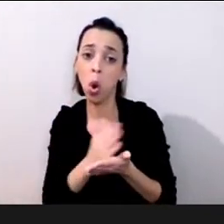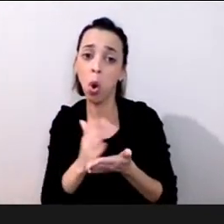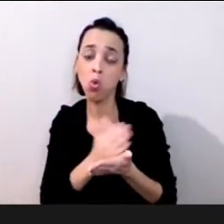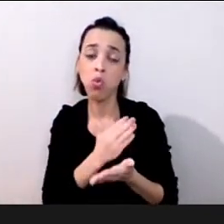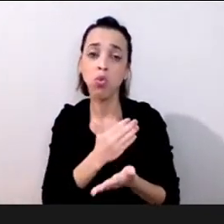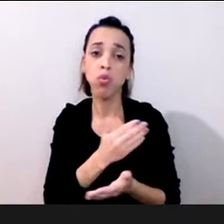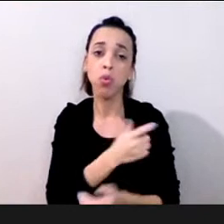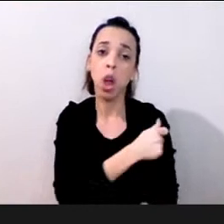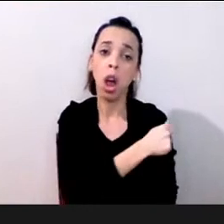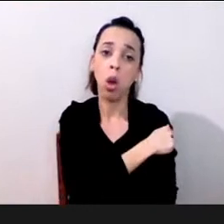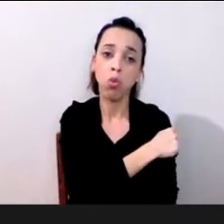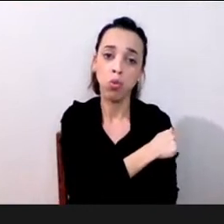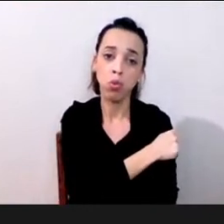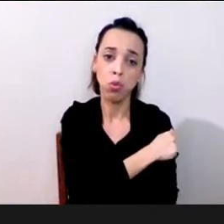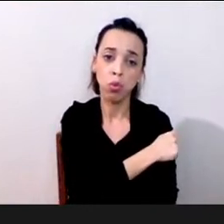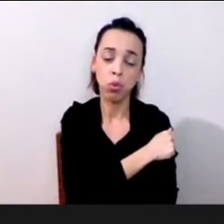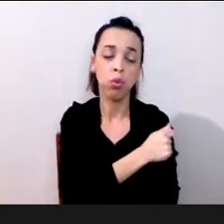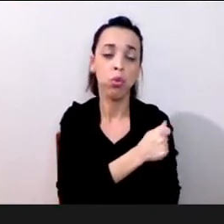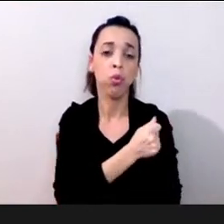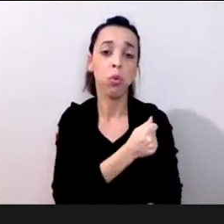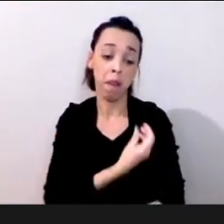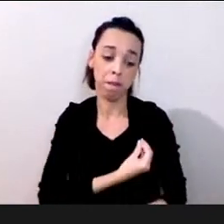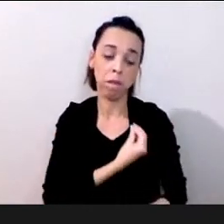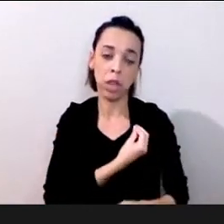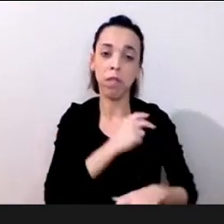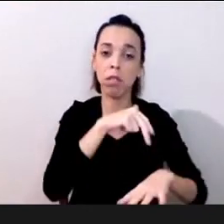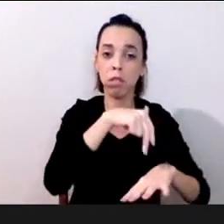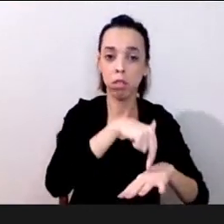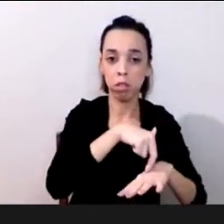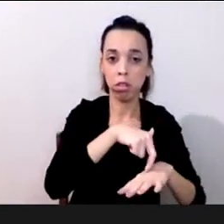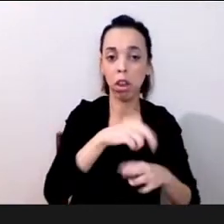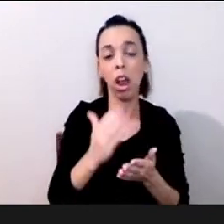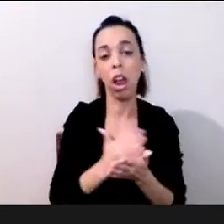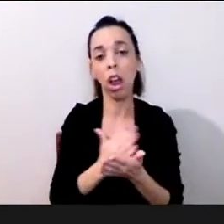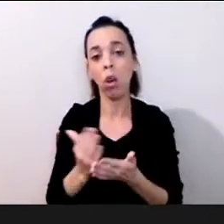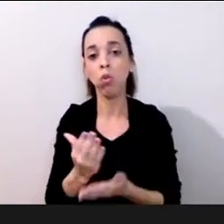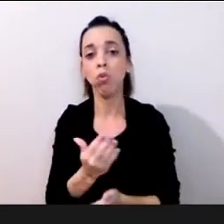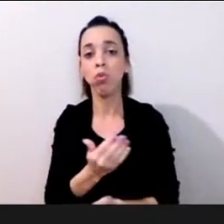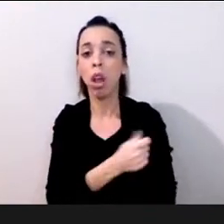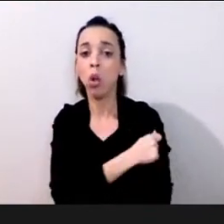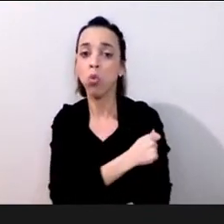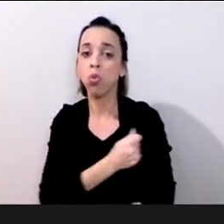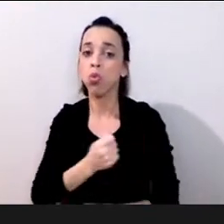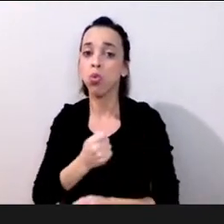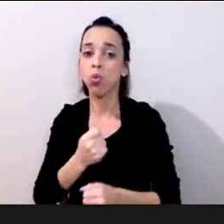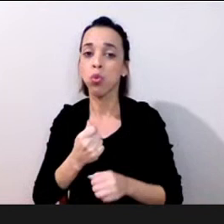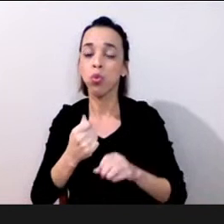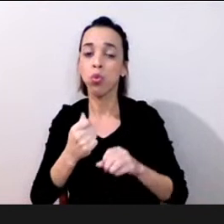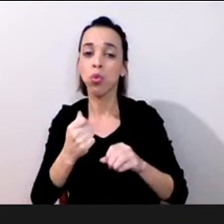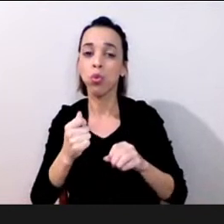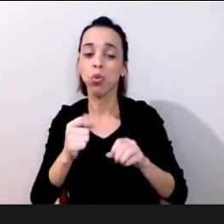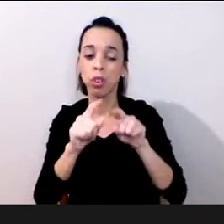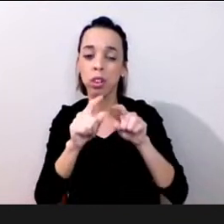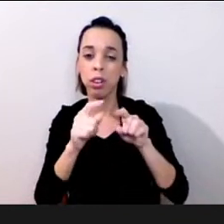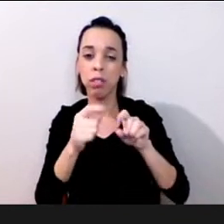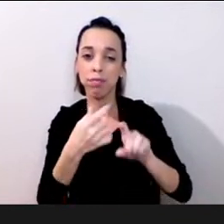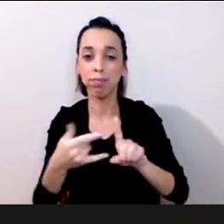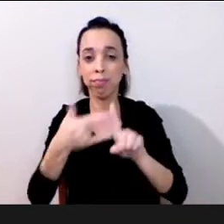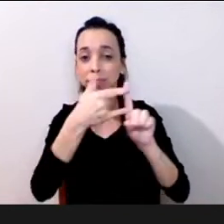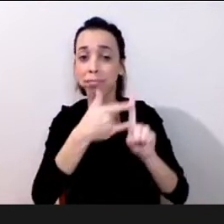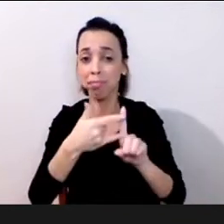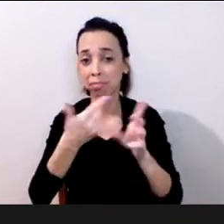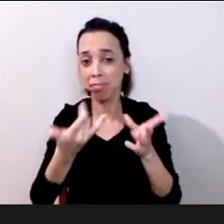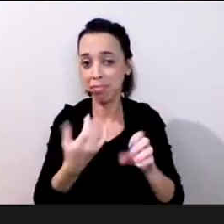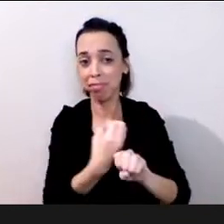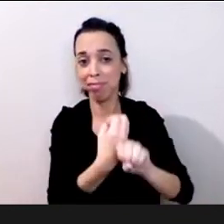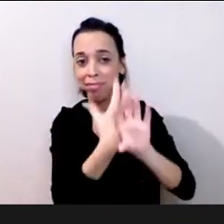parte dos alunos não estão às vezes por conta do distanciamento outras vezes porque a gente começou o curso no remoto e aqui eu